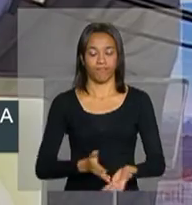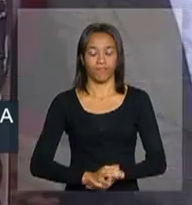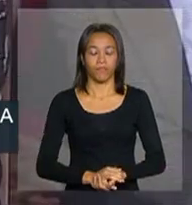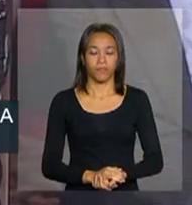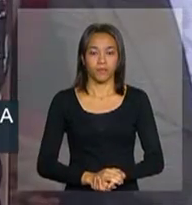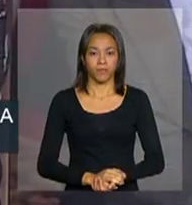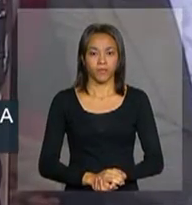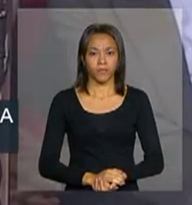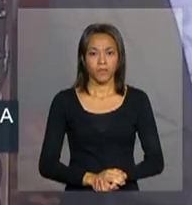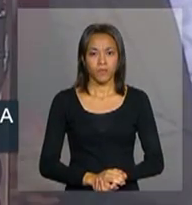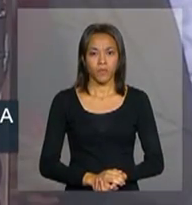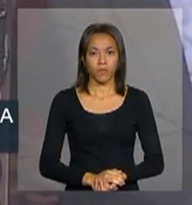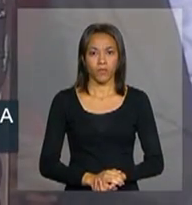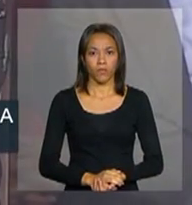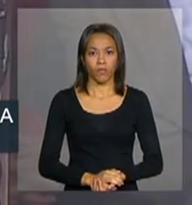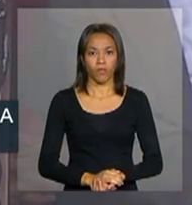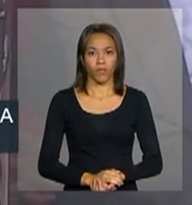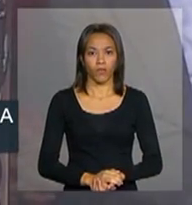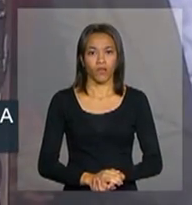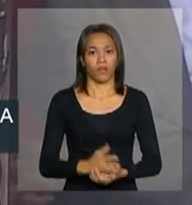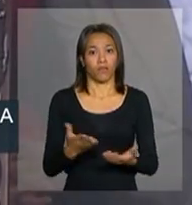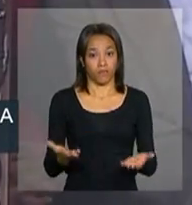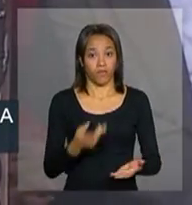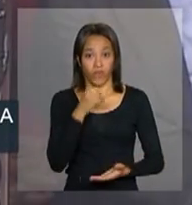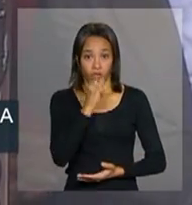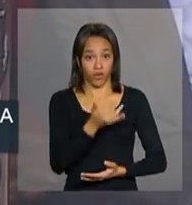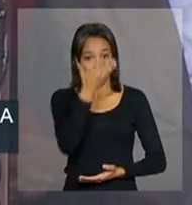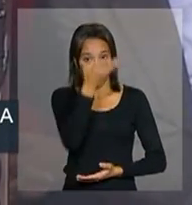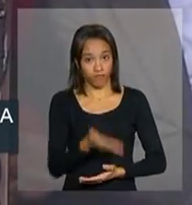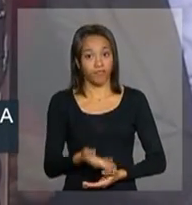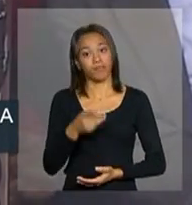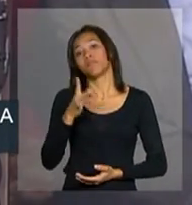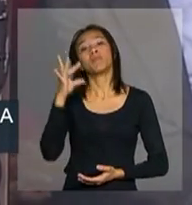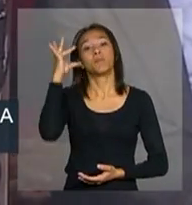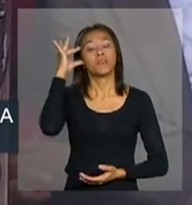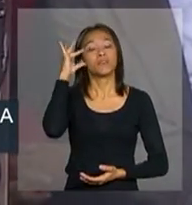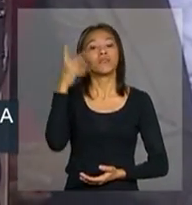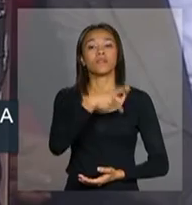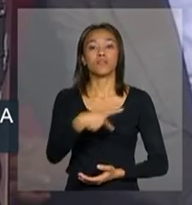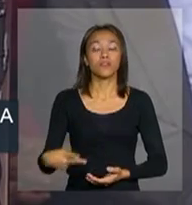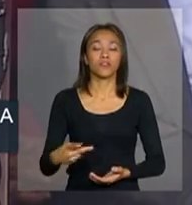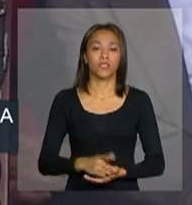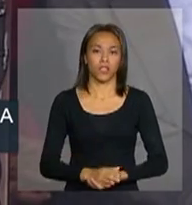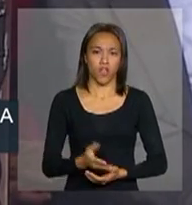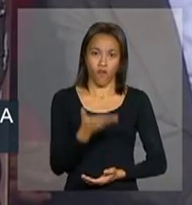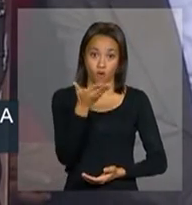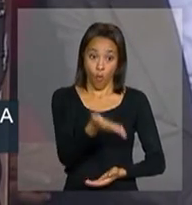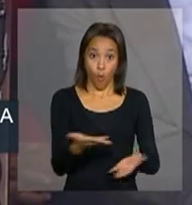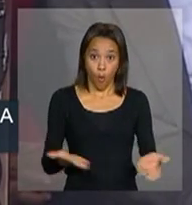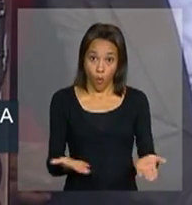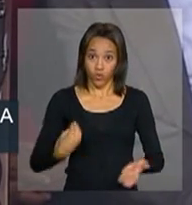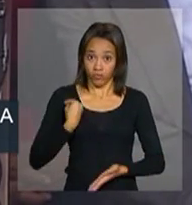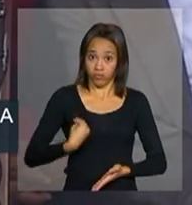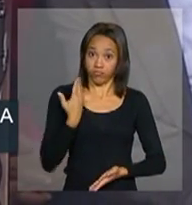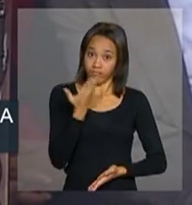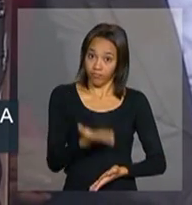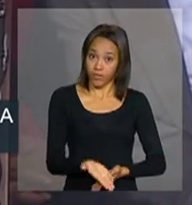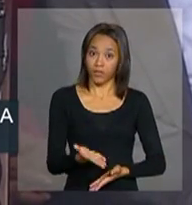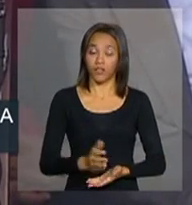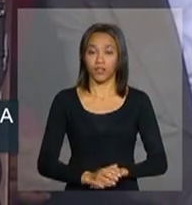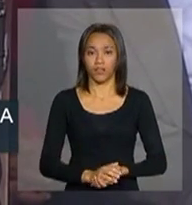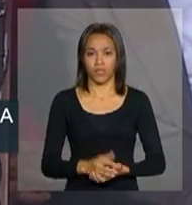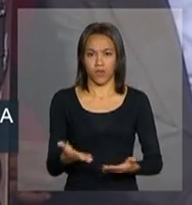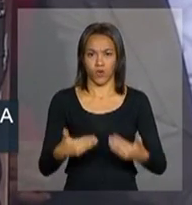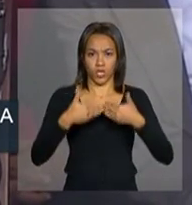de fato, excelentíssima senhora presidente Dilma Rousset, a presença de vossa excelência presidindo